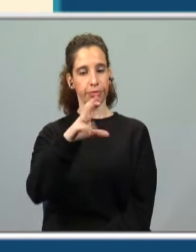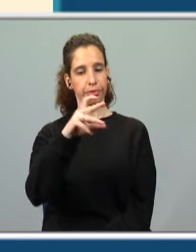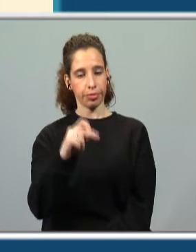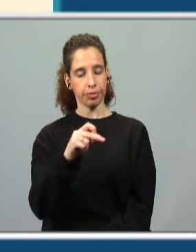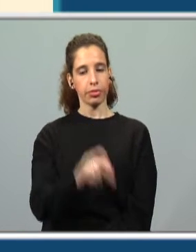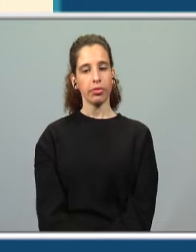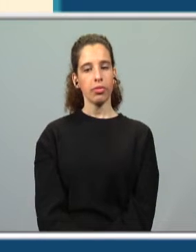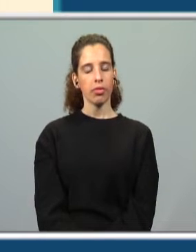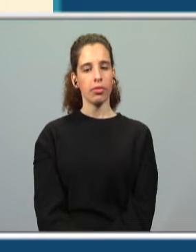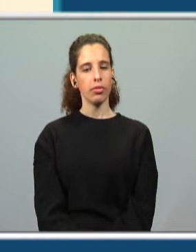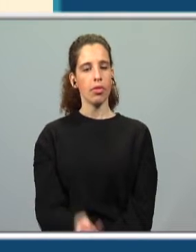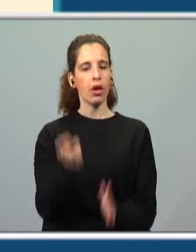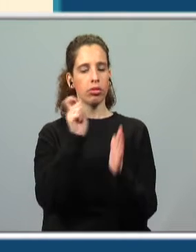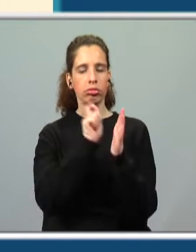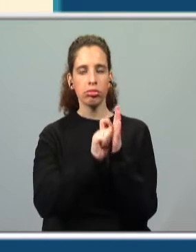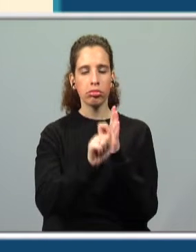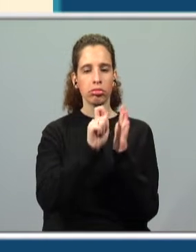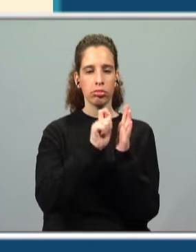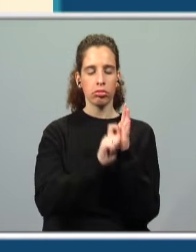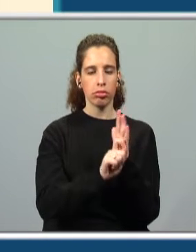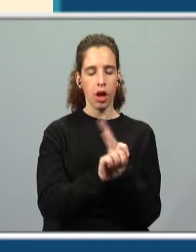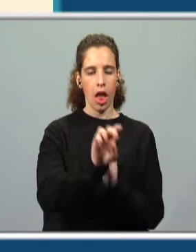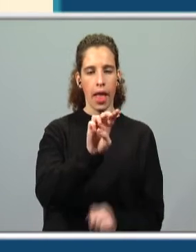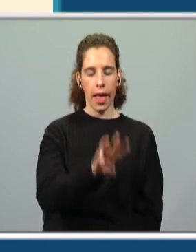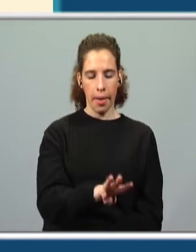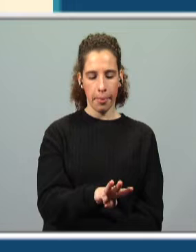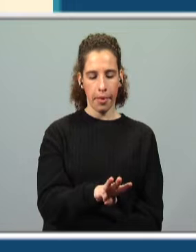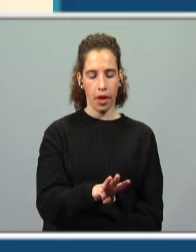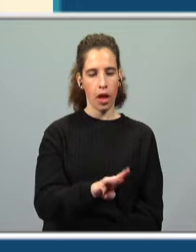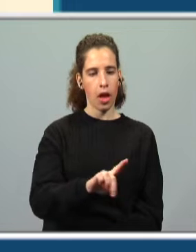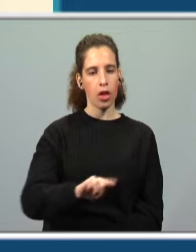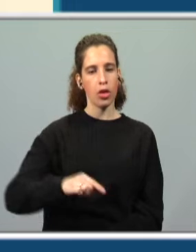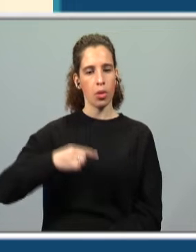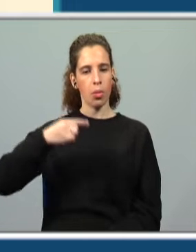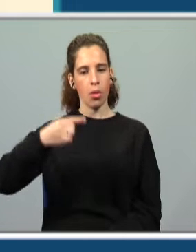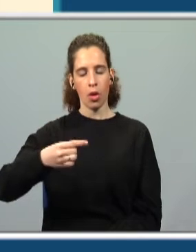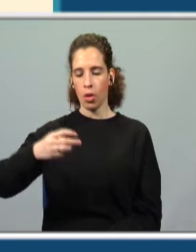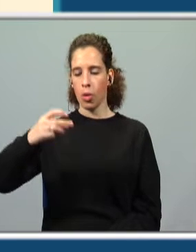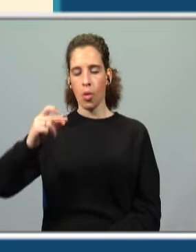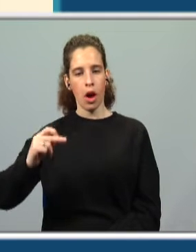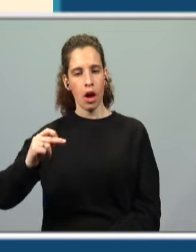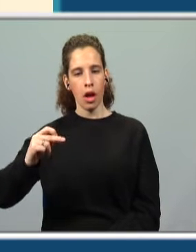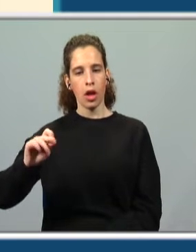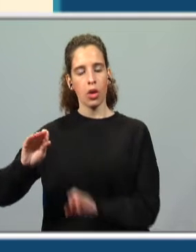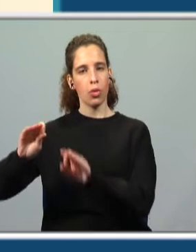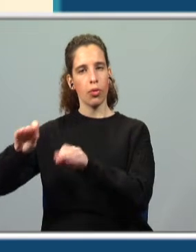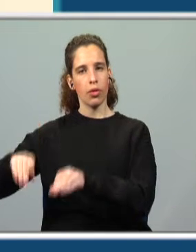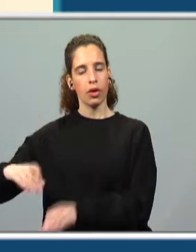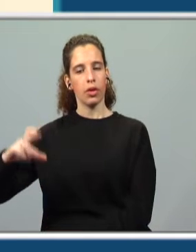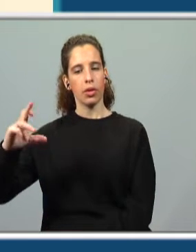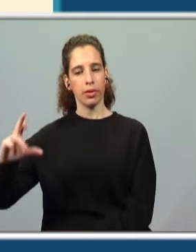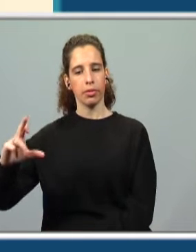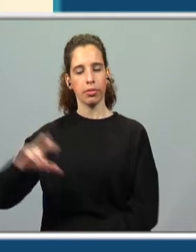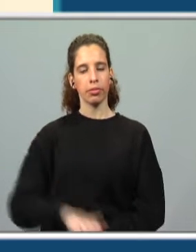Zonzo, começou a escrever um M, depois um A e no fim um